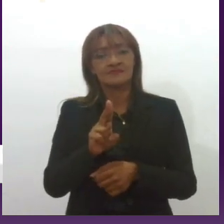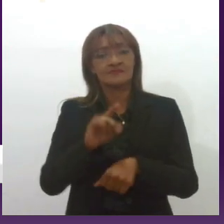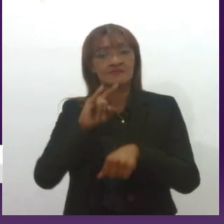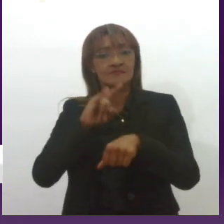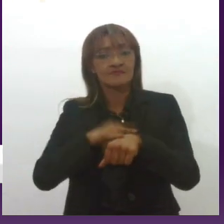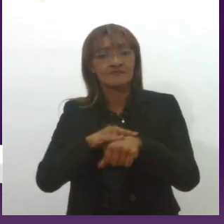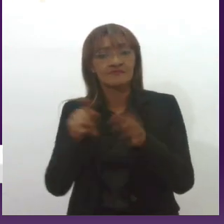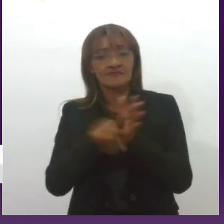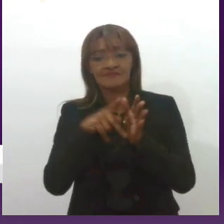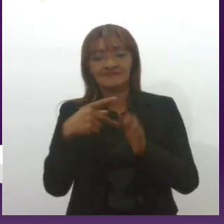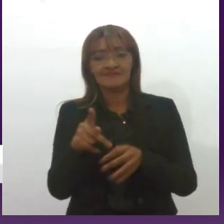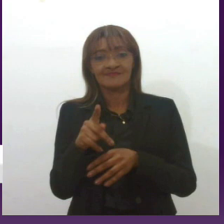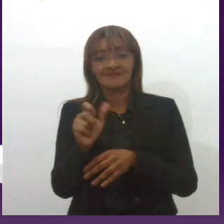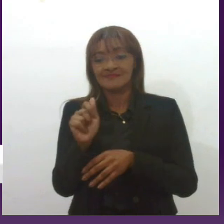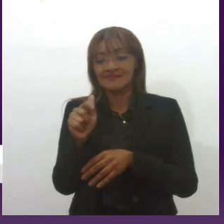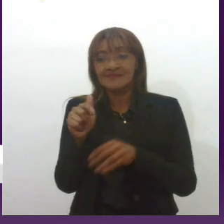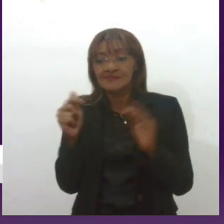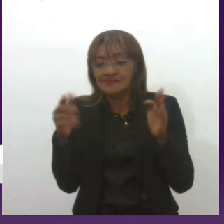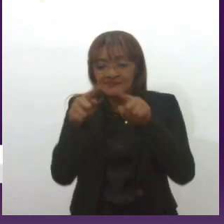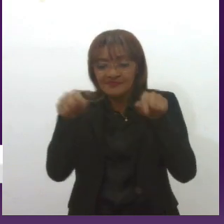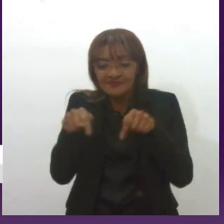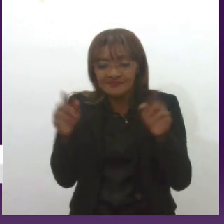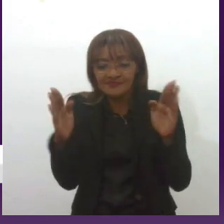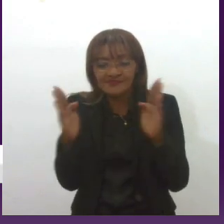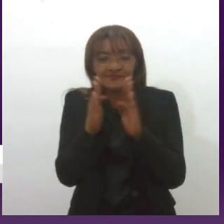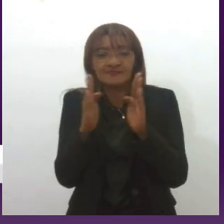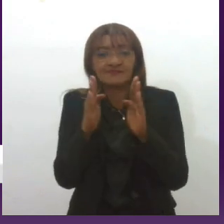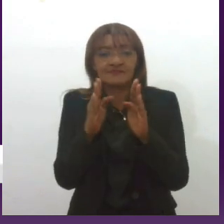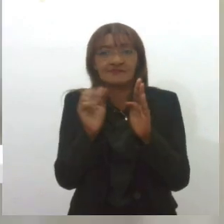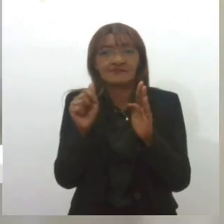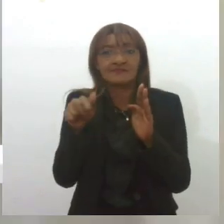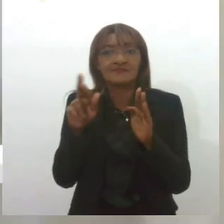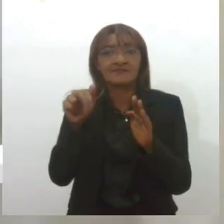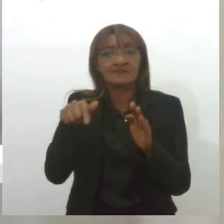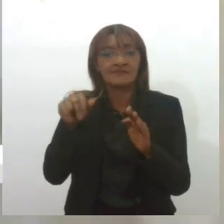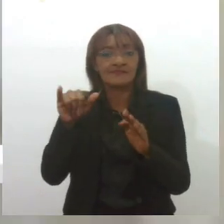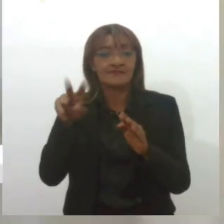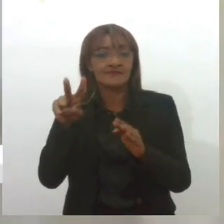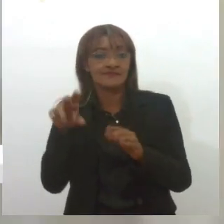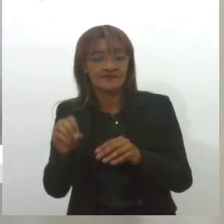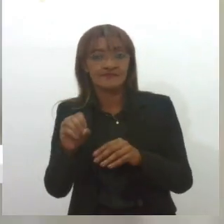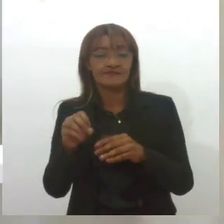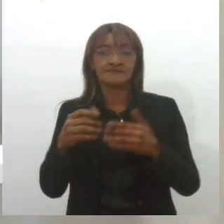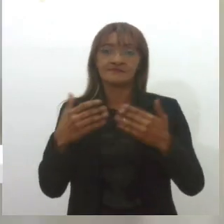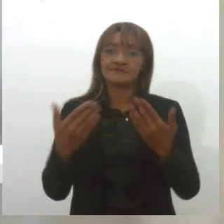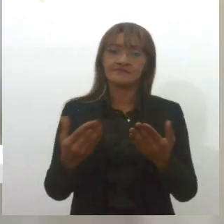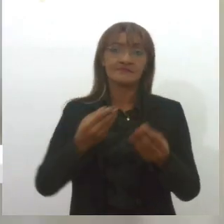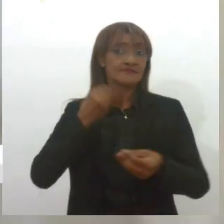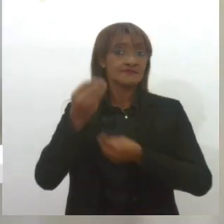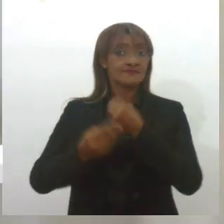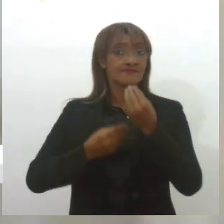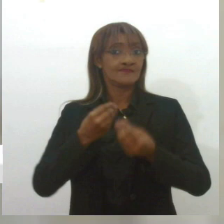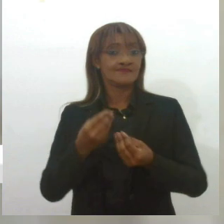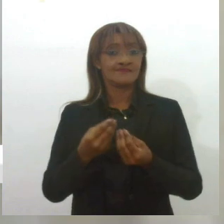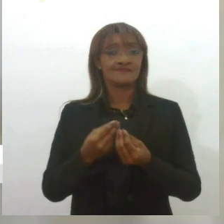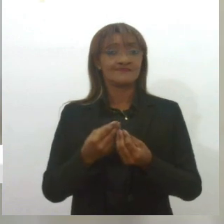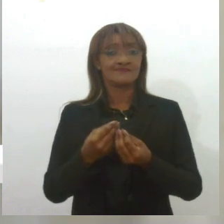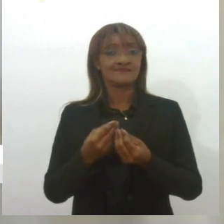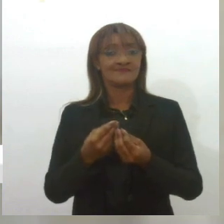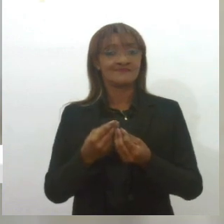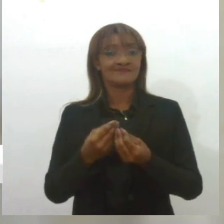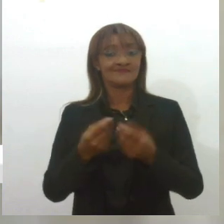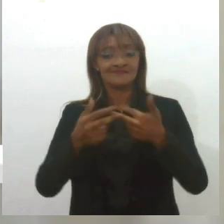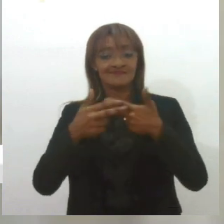arquivo. Nossa! No arquivo da companhia. E por incrível que pareça, você vê como as coisas, como o universo conspira.